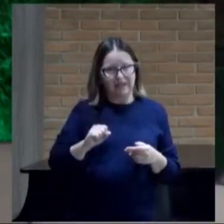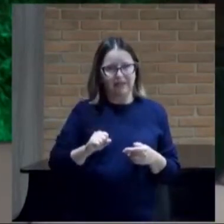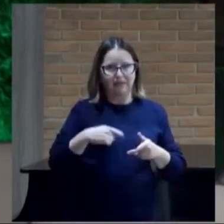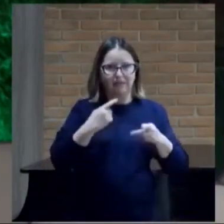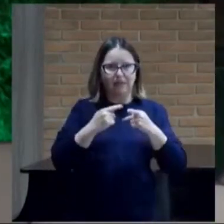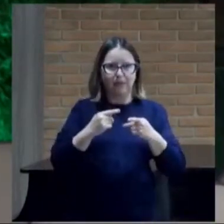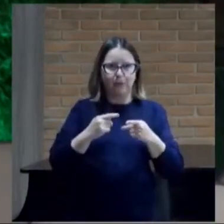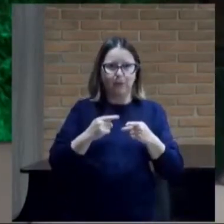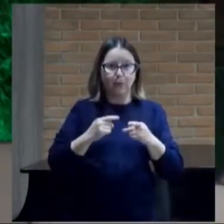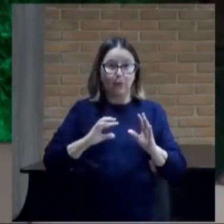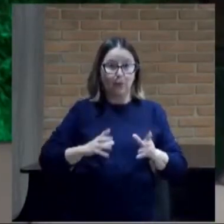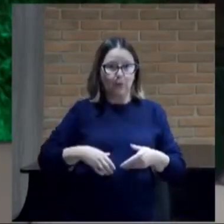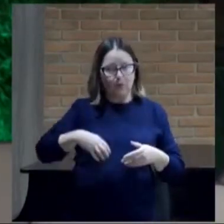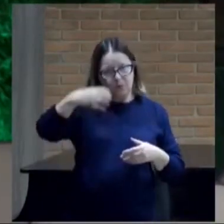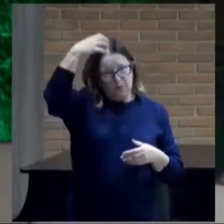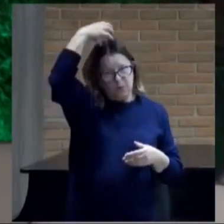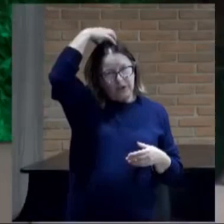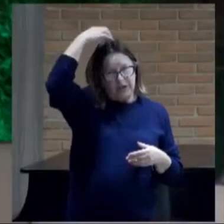pelo sangue